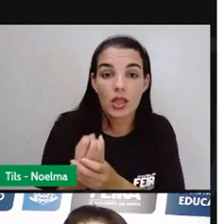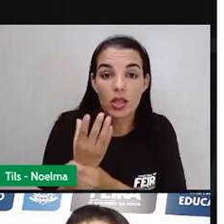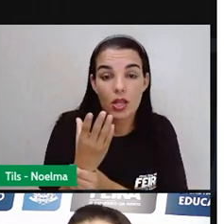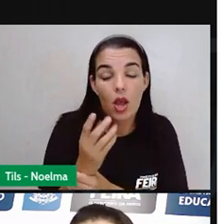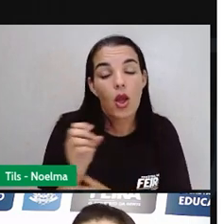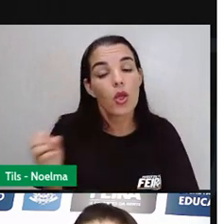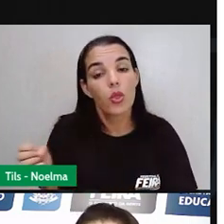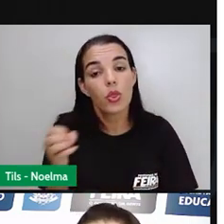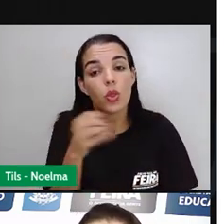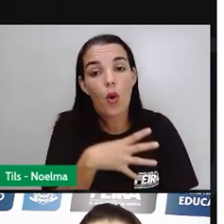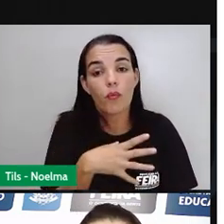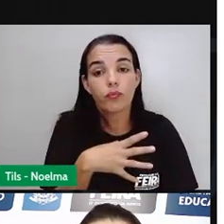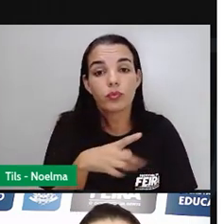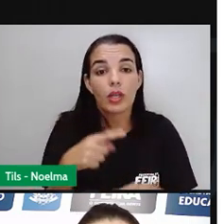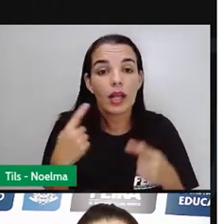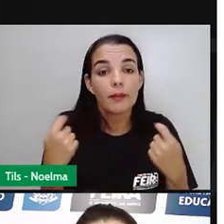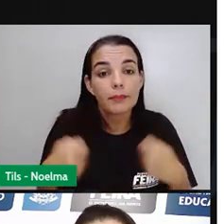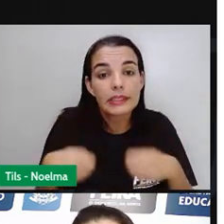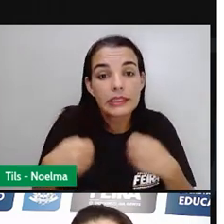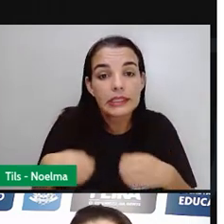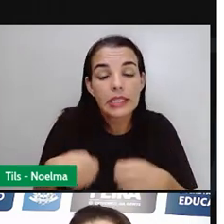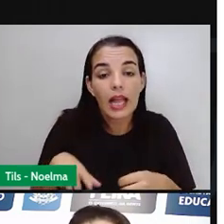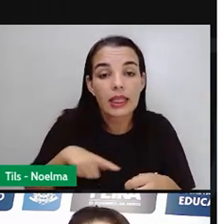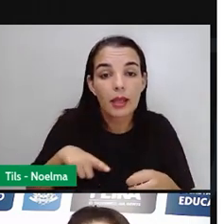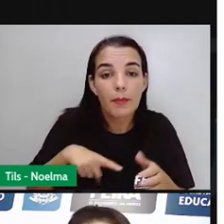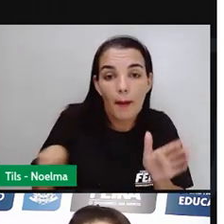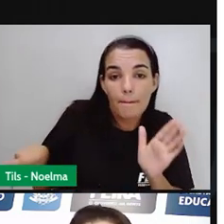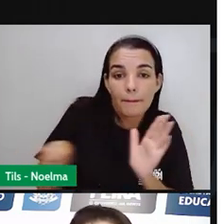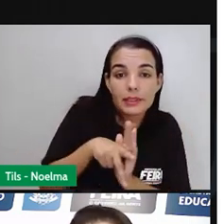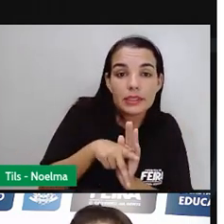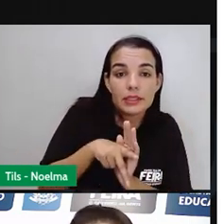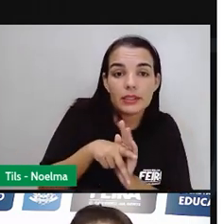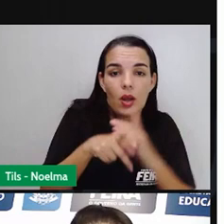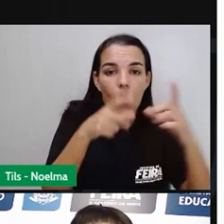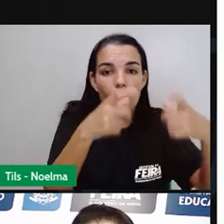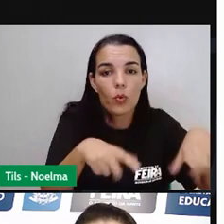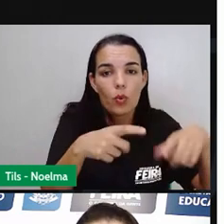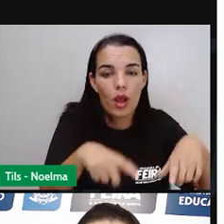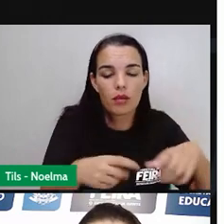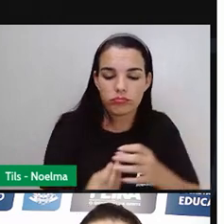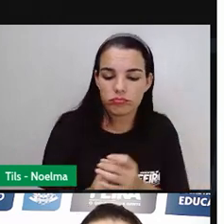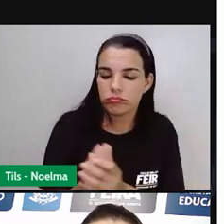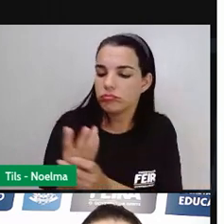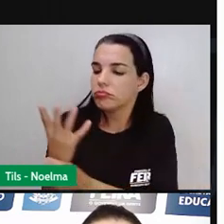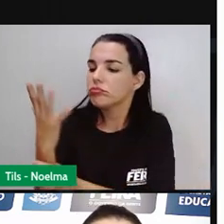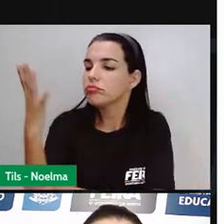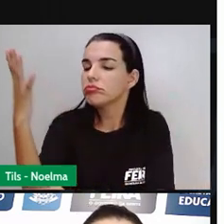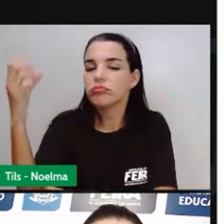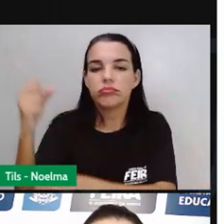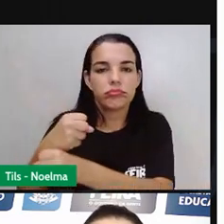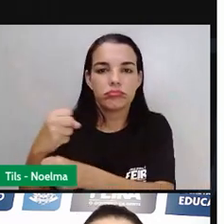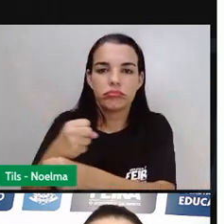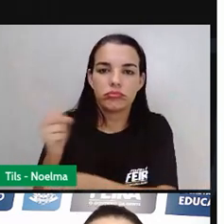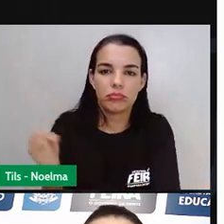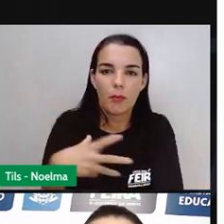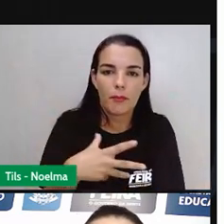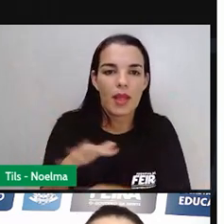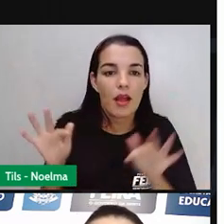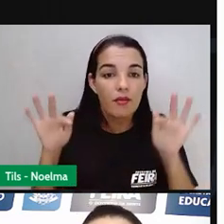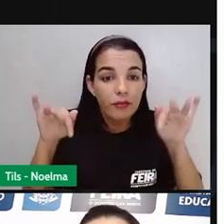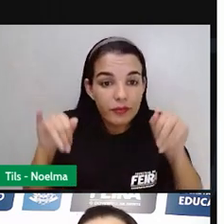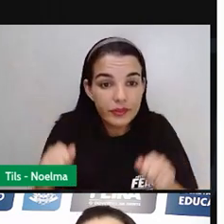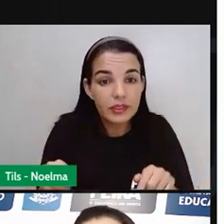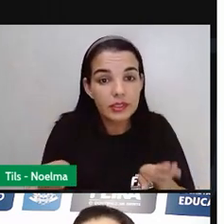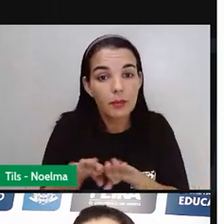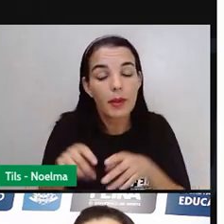lugar, e da necessidade da apropriação do lugar e de sua recriação. E finalmente, a necessidade de criar